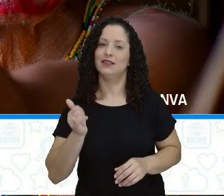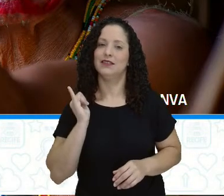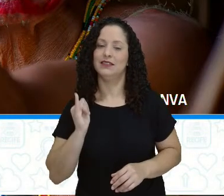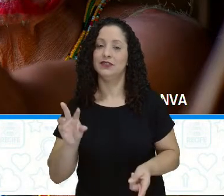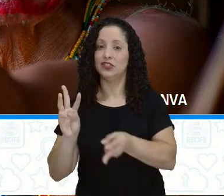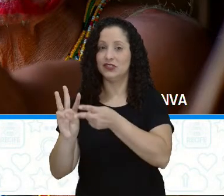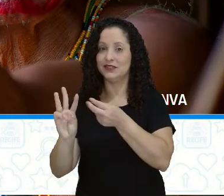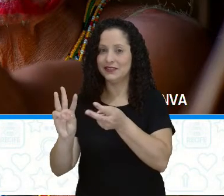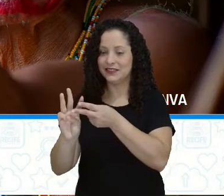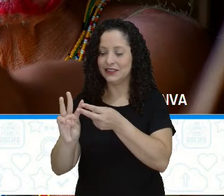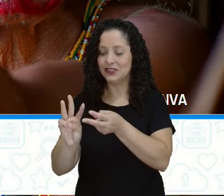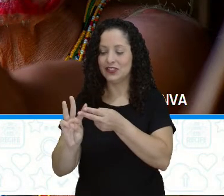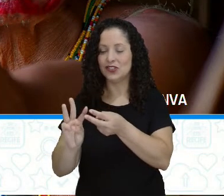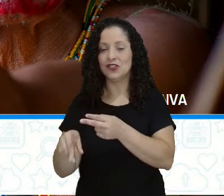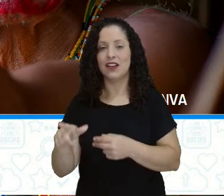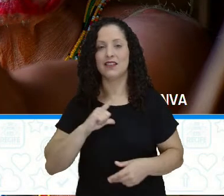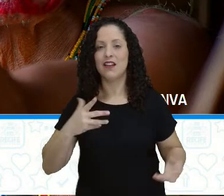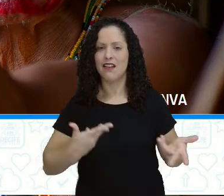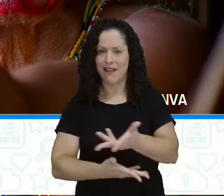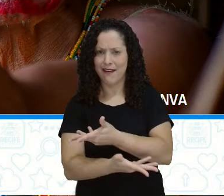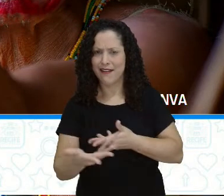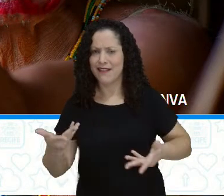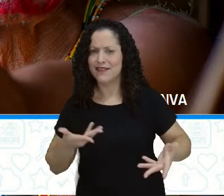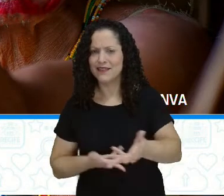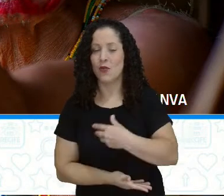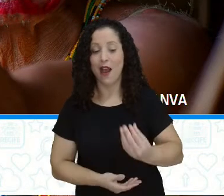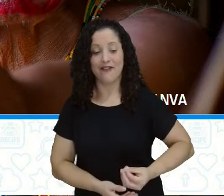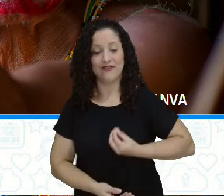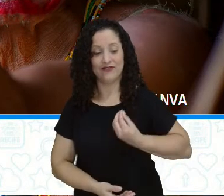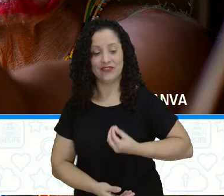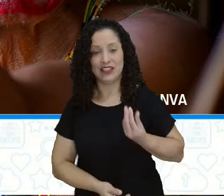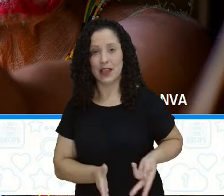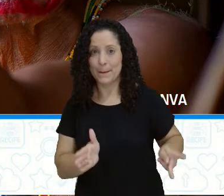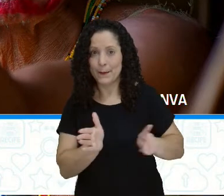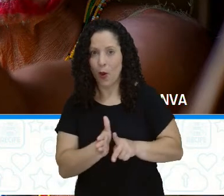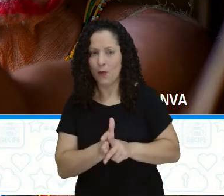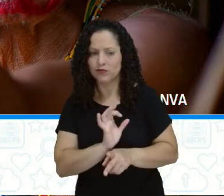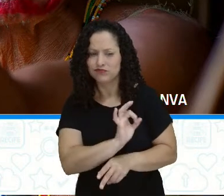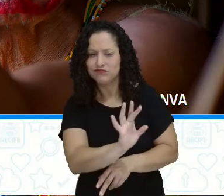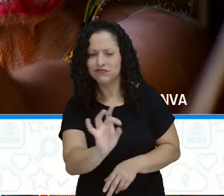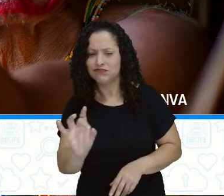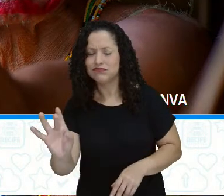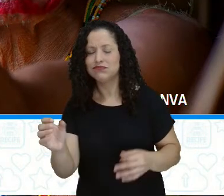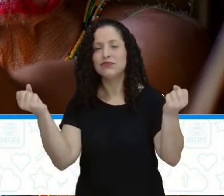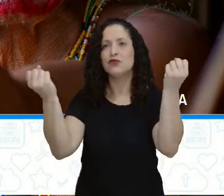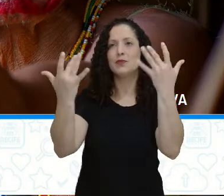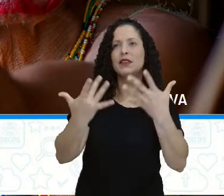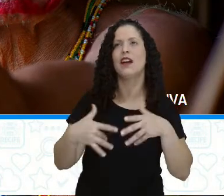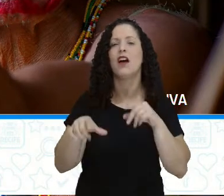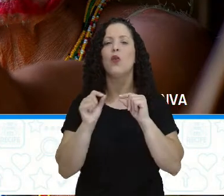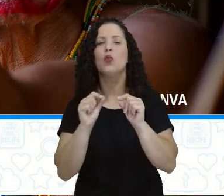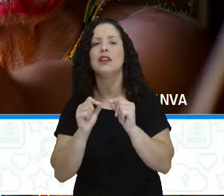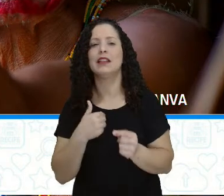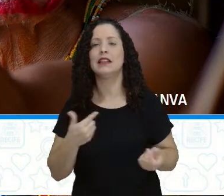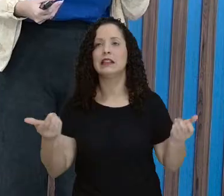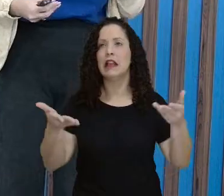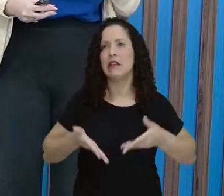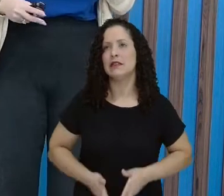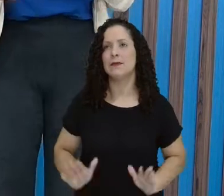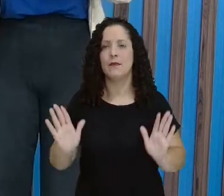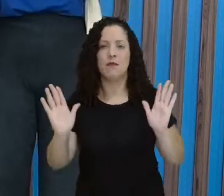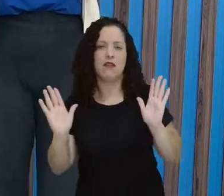falou, está diretamente ligada à vida deles. Eles explicam fenômenos da marca, por exemplo, do nascimento de